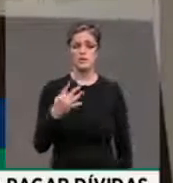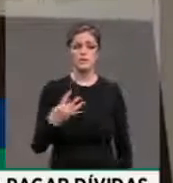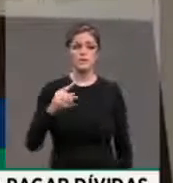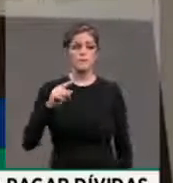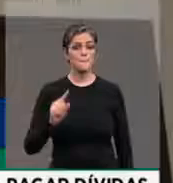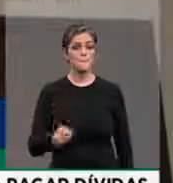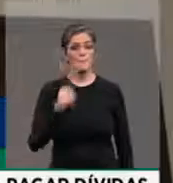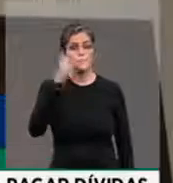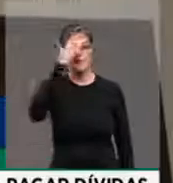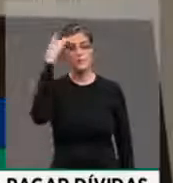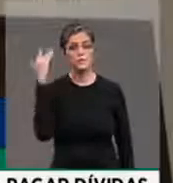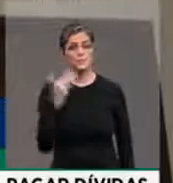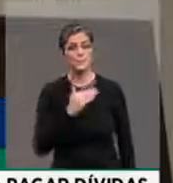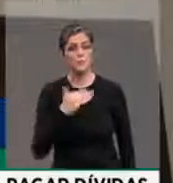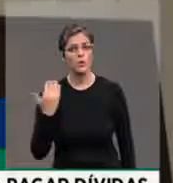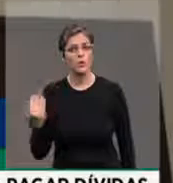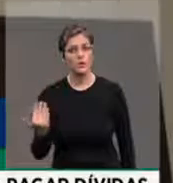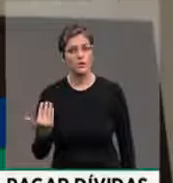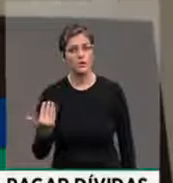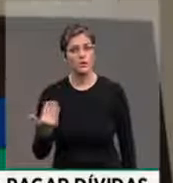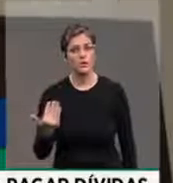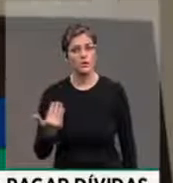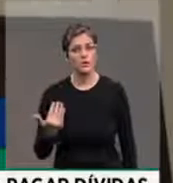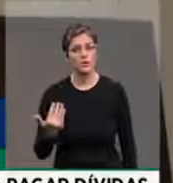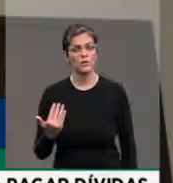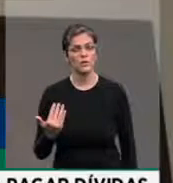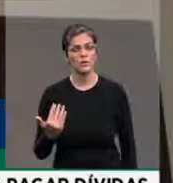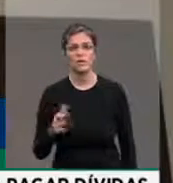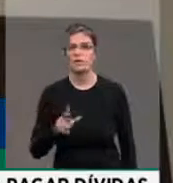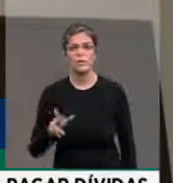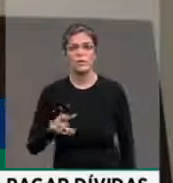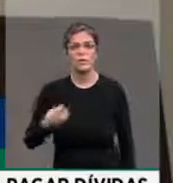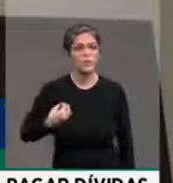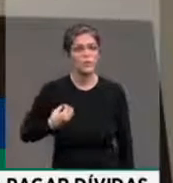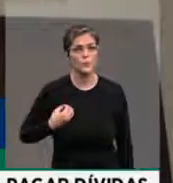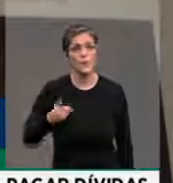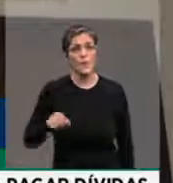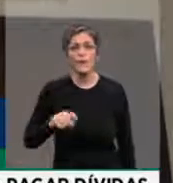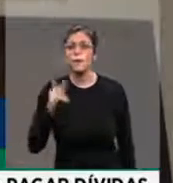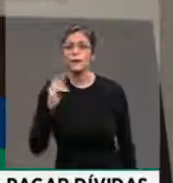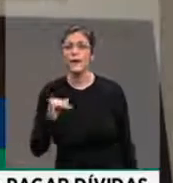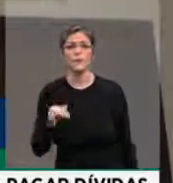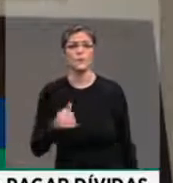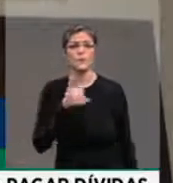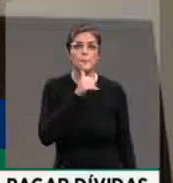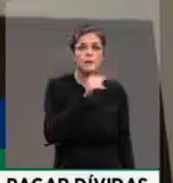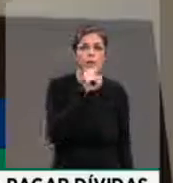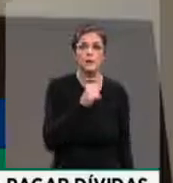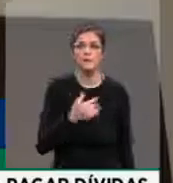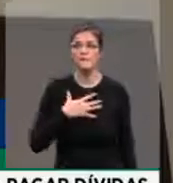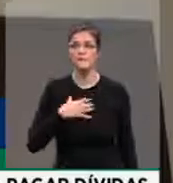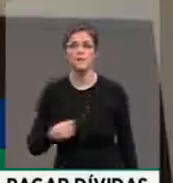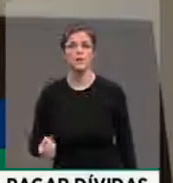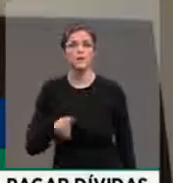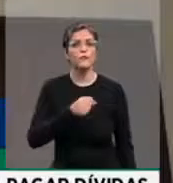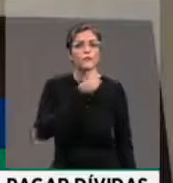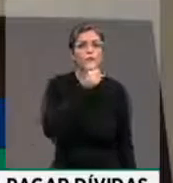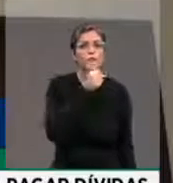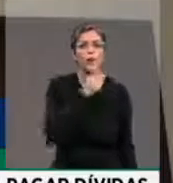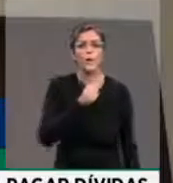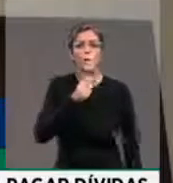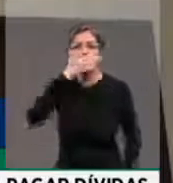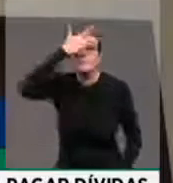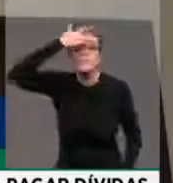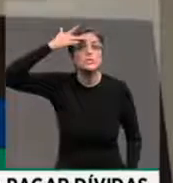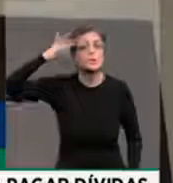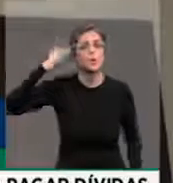mortos. Eu vou repetir, não são números, são pais, mães, filhos, avós, são pessoas, são